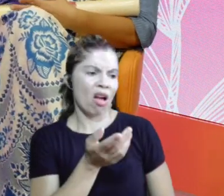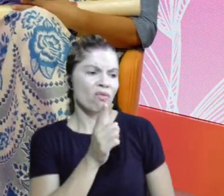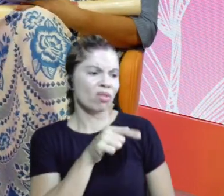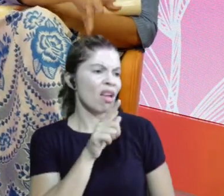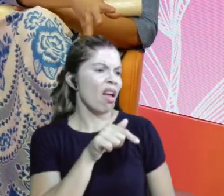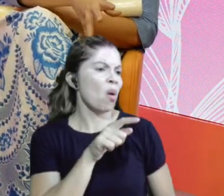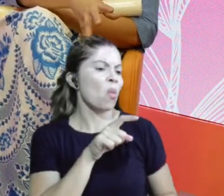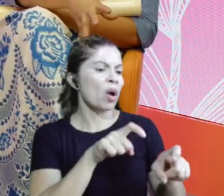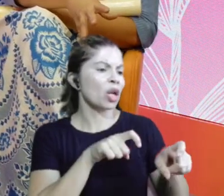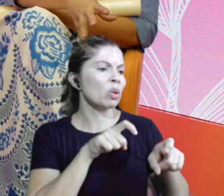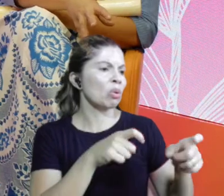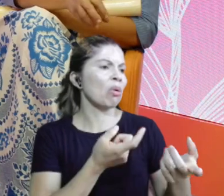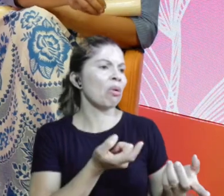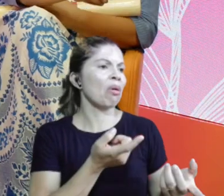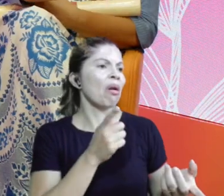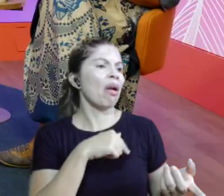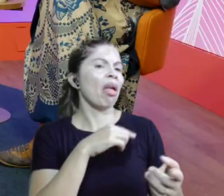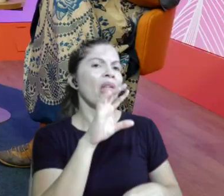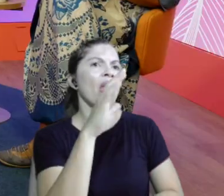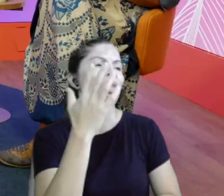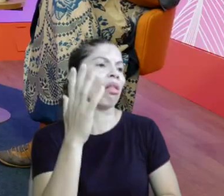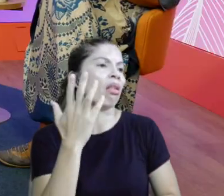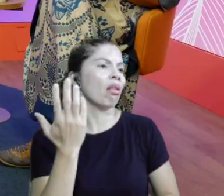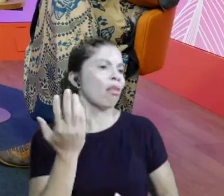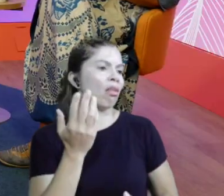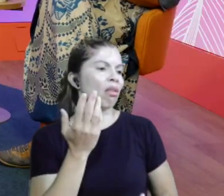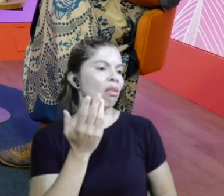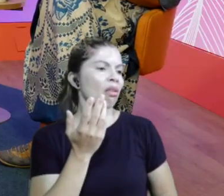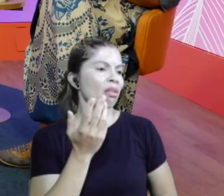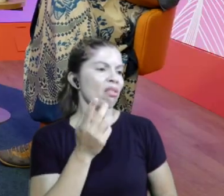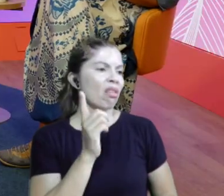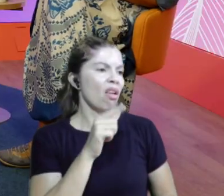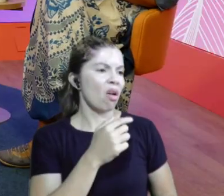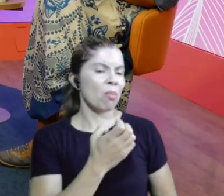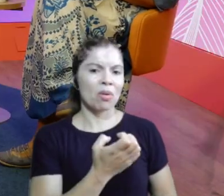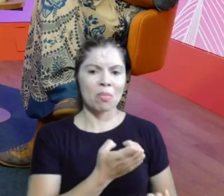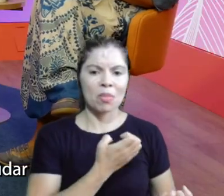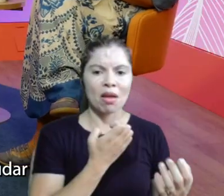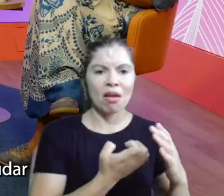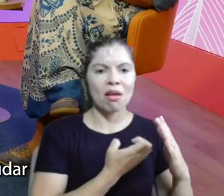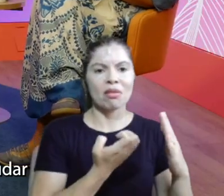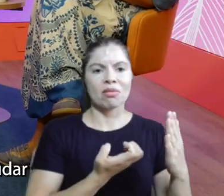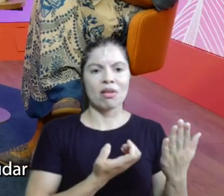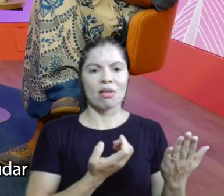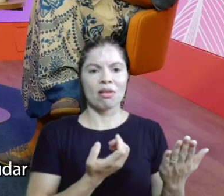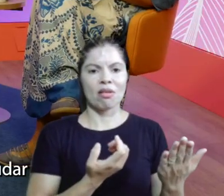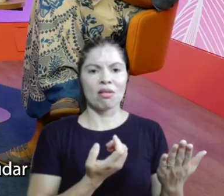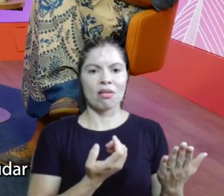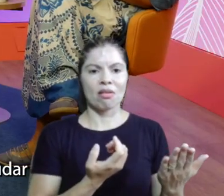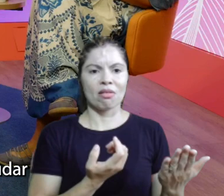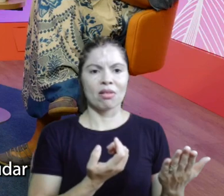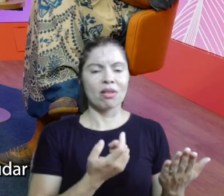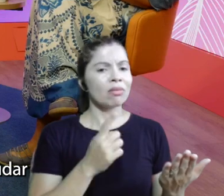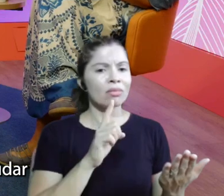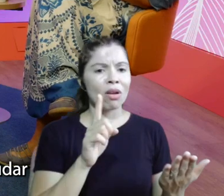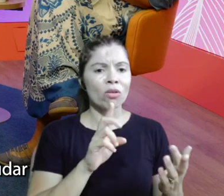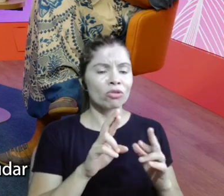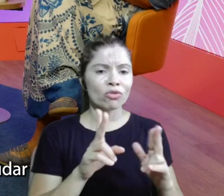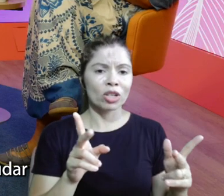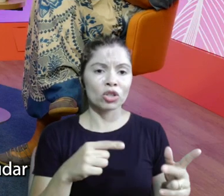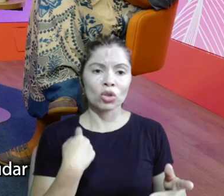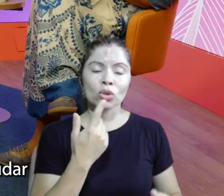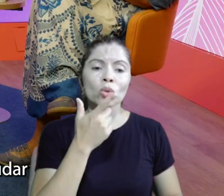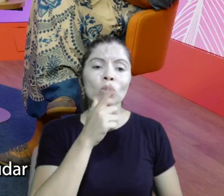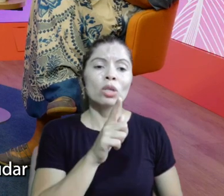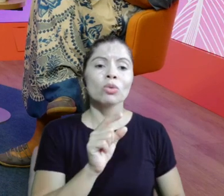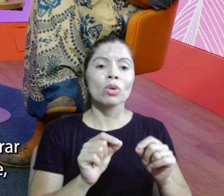é um, é, é uma empresa, uma indústria e Copa Amitolândia, o que a gente está conseguindo é